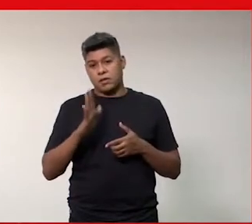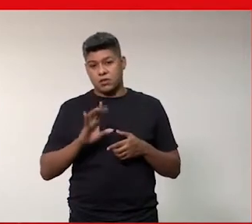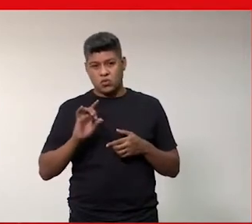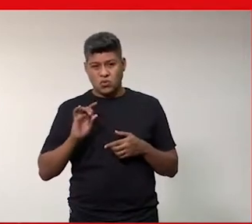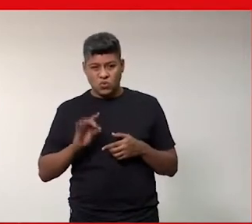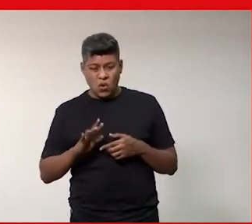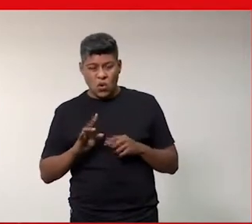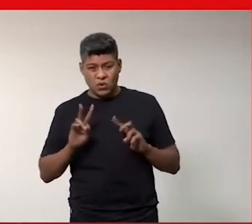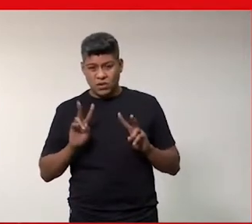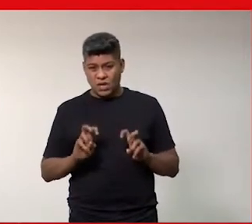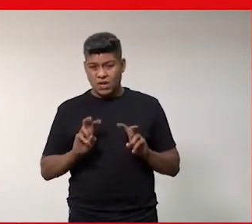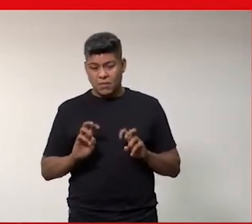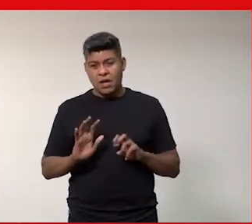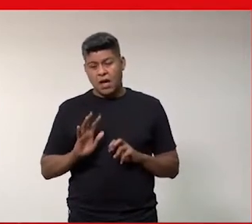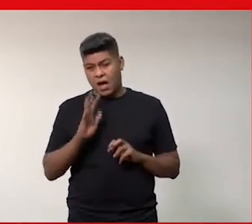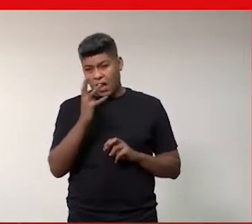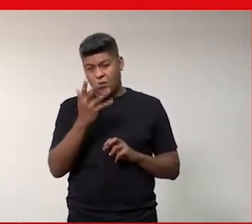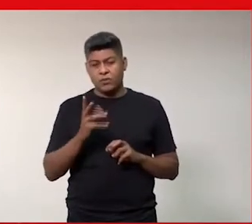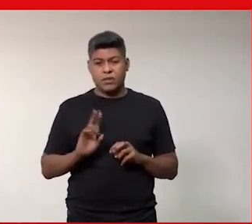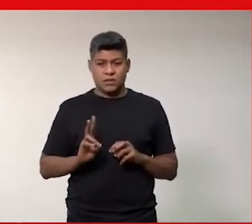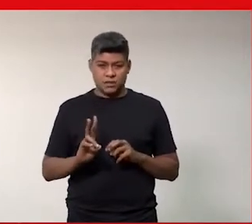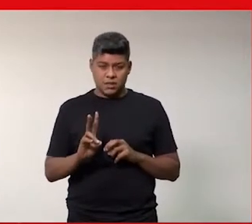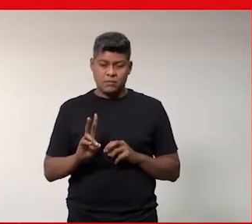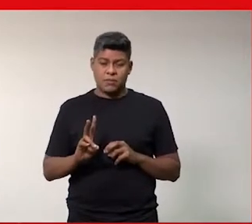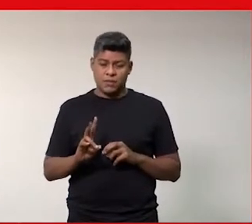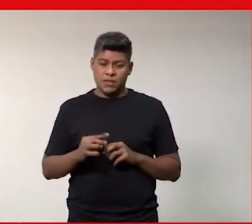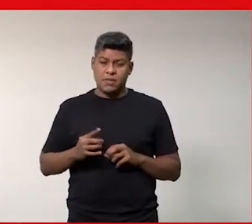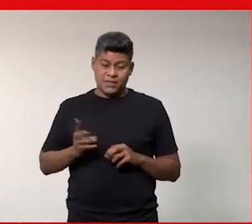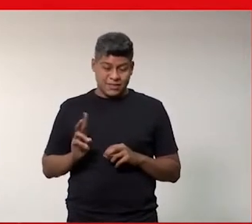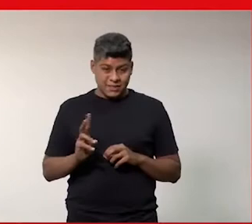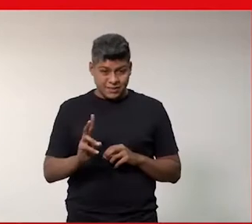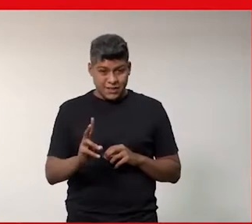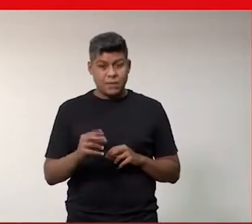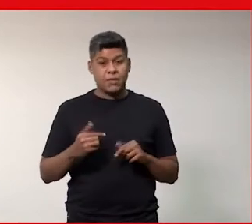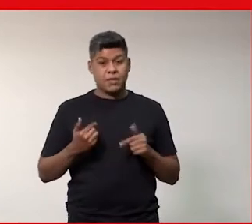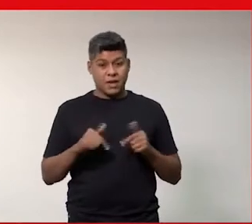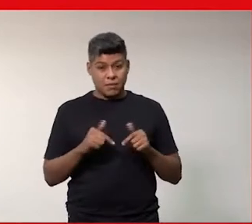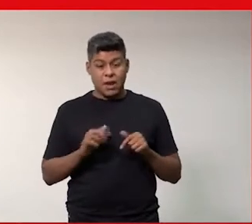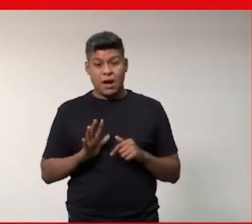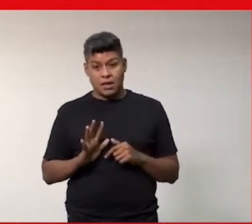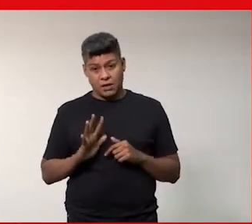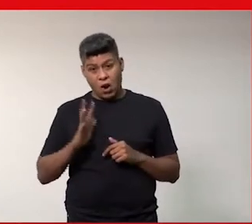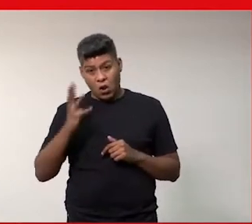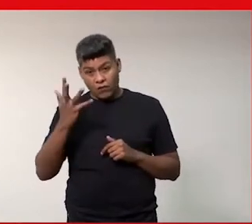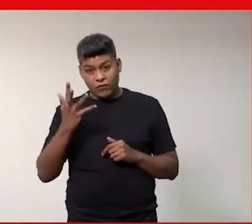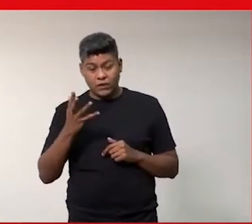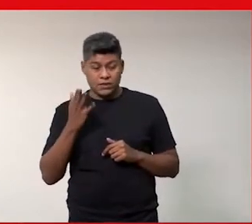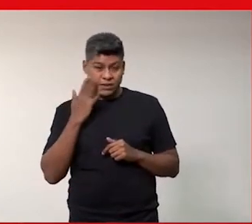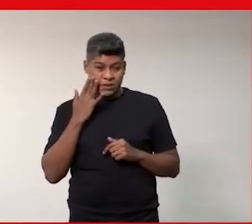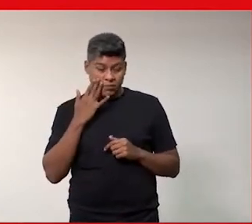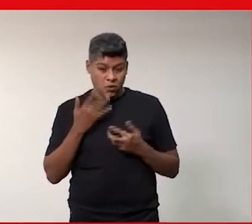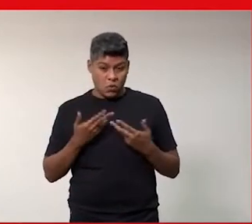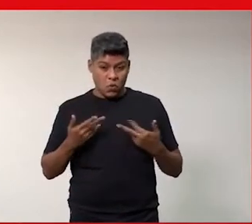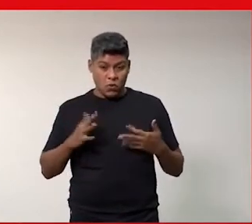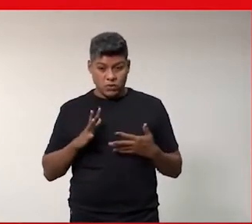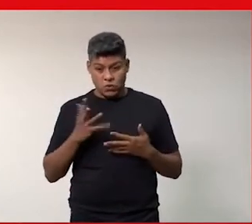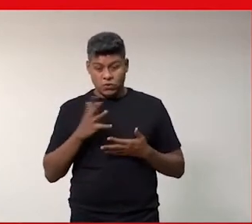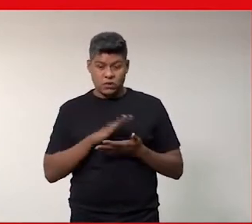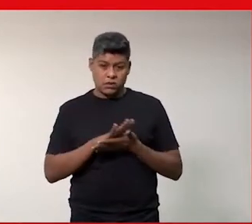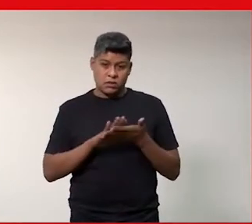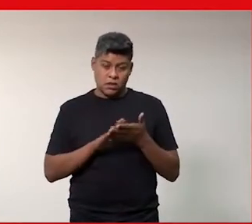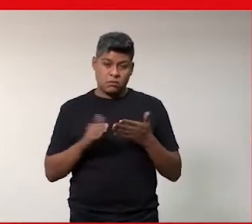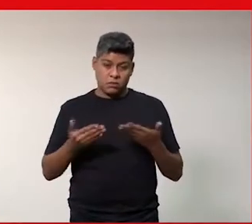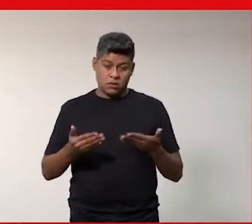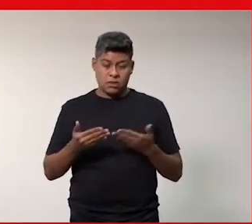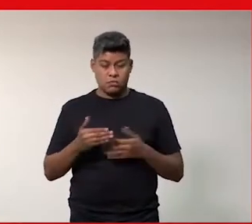só nessa temática, isso acontece sempre. A gente sempre trabalha o efeito, a gente nunca trabalha a causa. Então, a